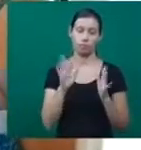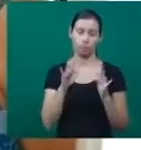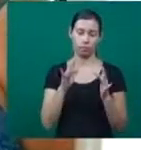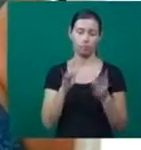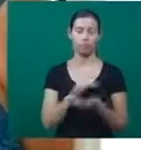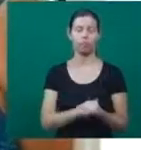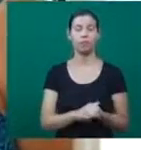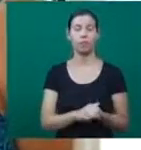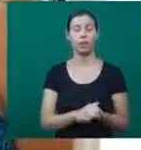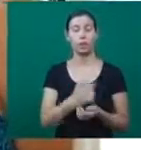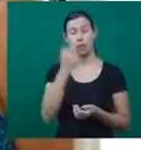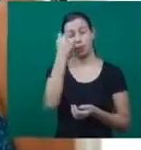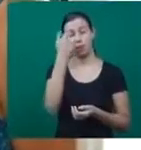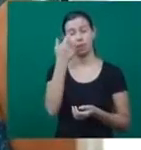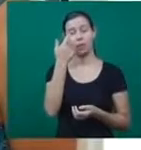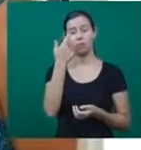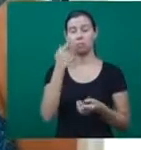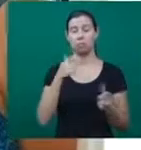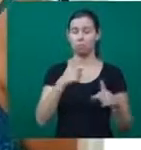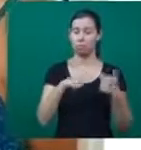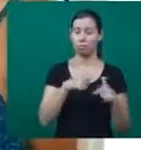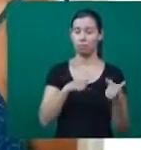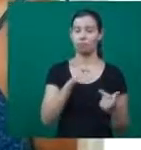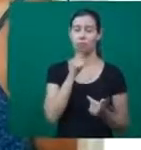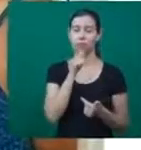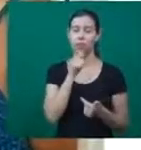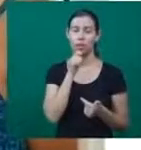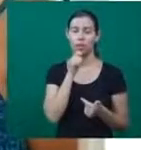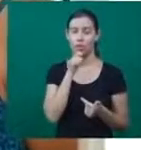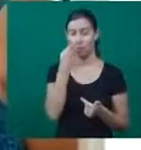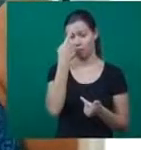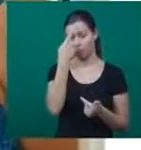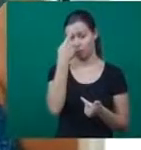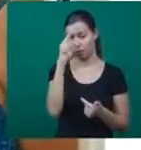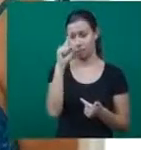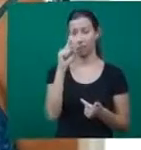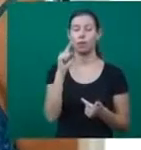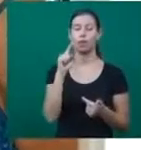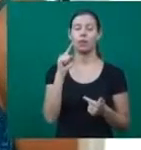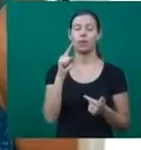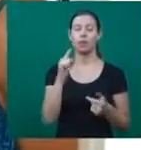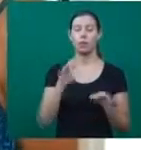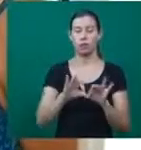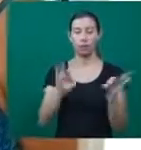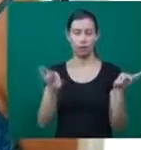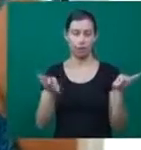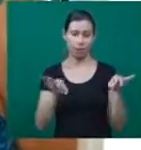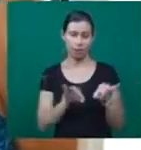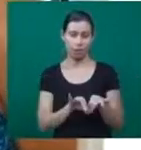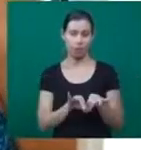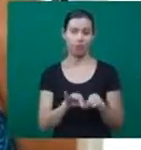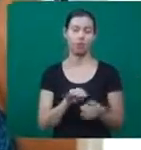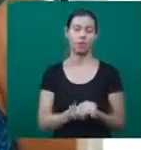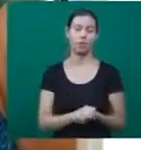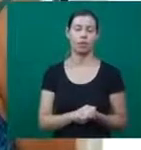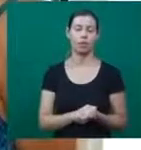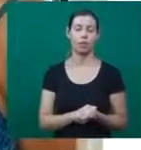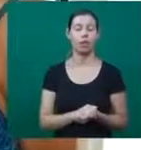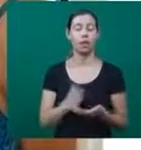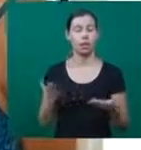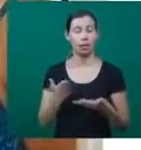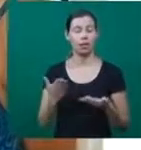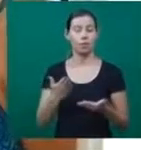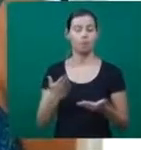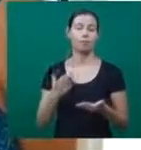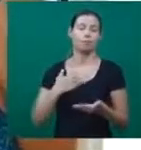pelo fato de eu estar desempregada, me deu a ideia de começar a fazer a cesta. Aí com o tempo foi mais, pelo fato de estar desempregada, e